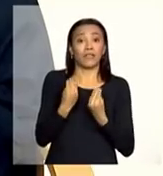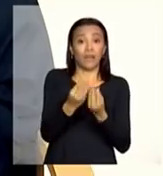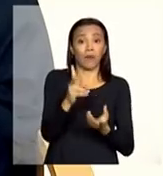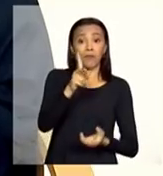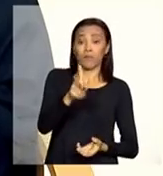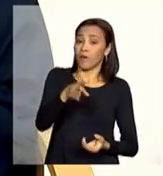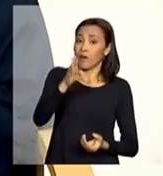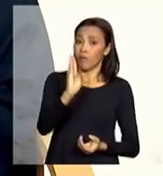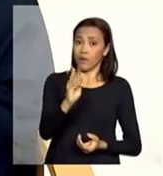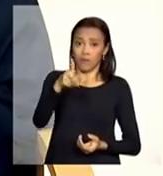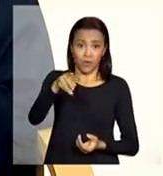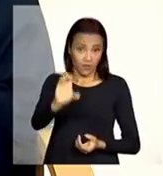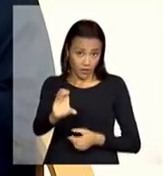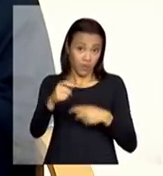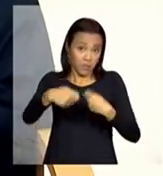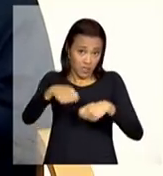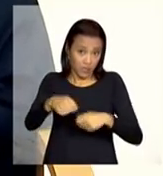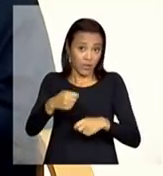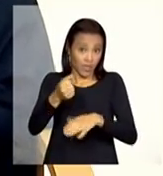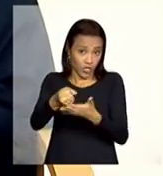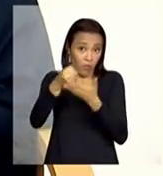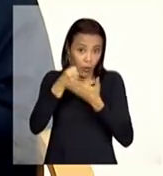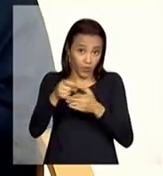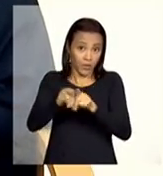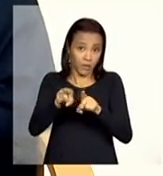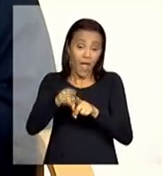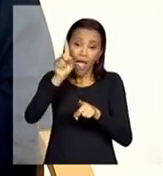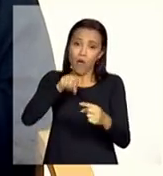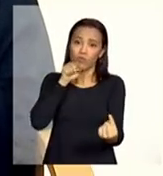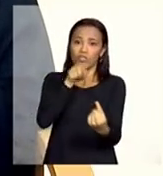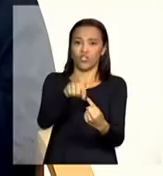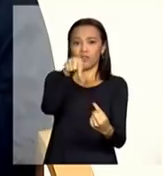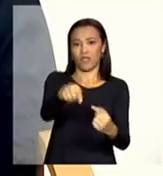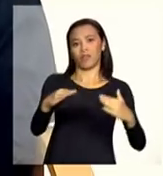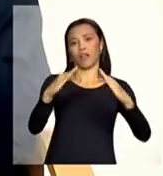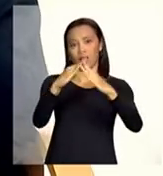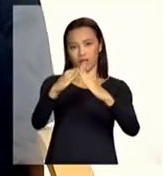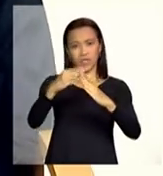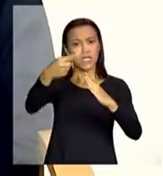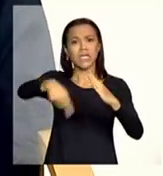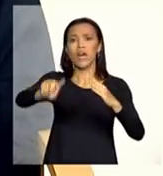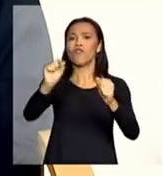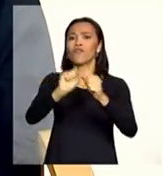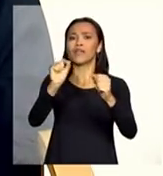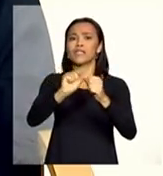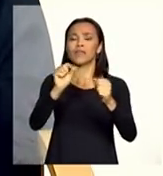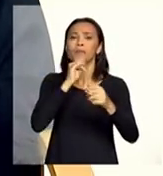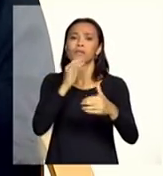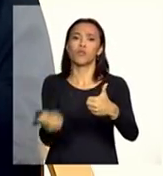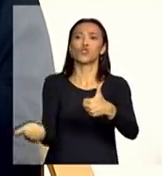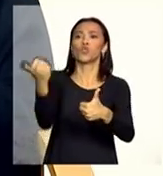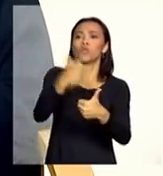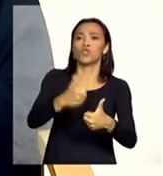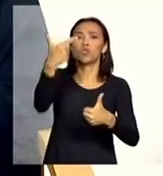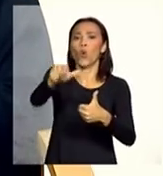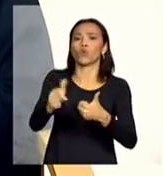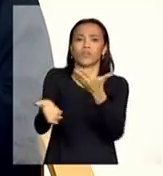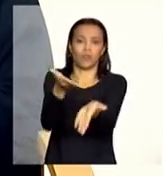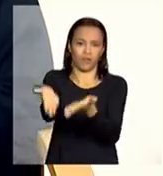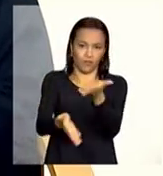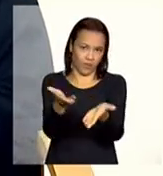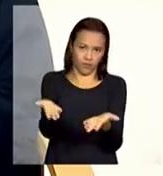precisar acessar o benefício então é esse o objetivo da residência e não fazer a substituição de outros serviços